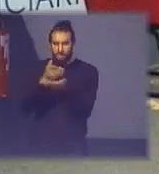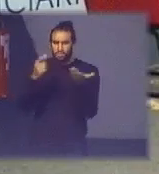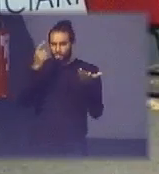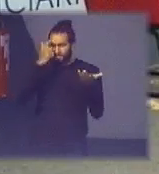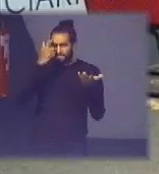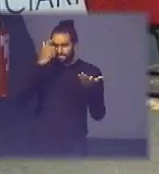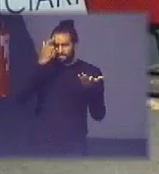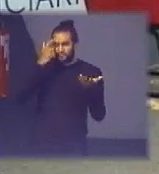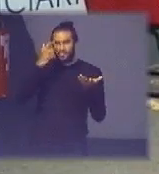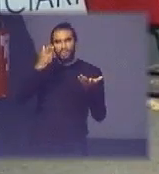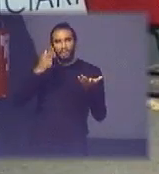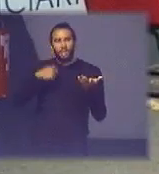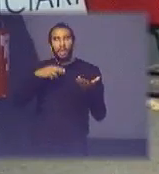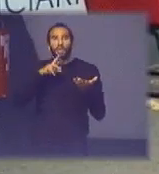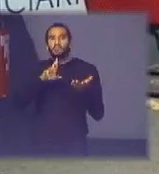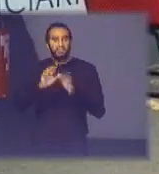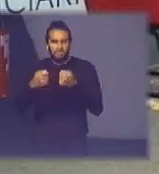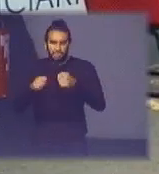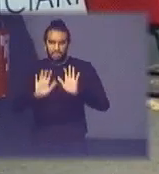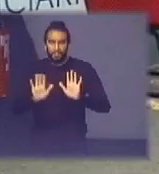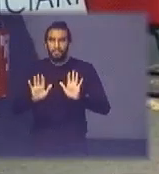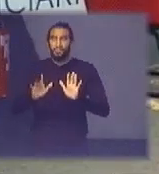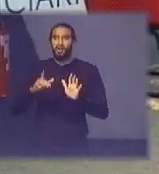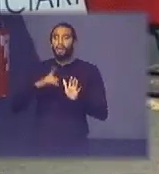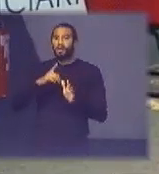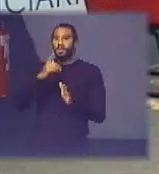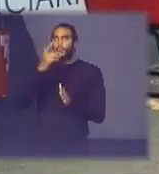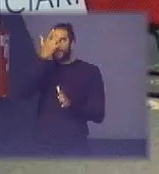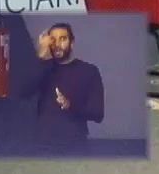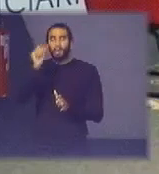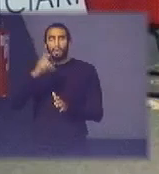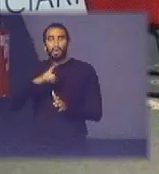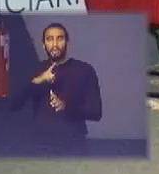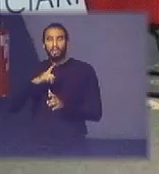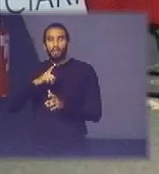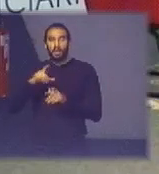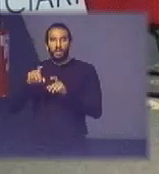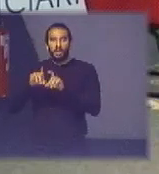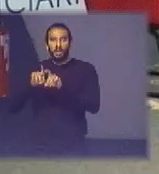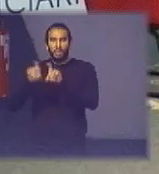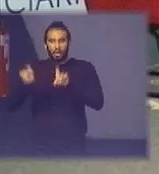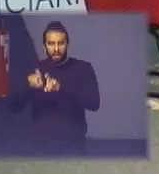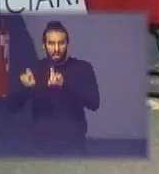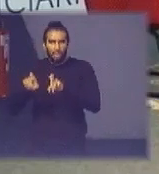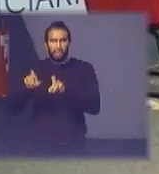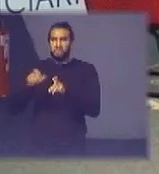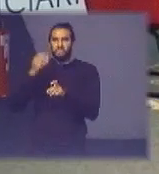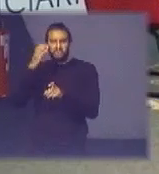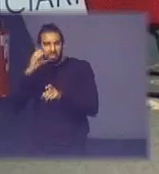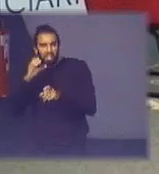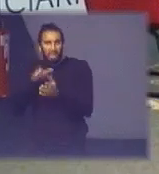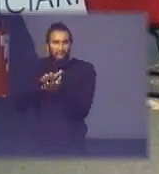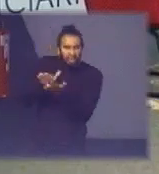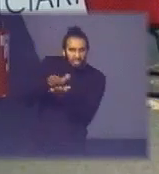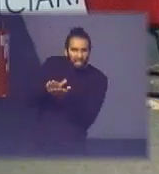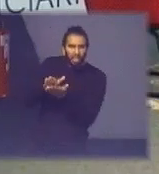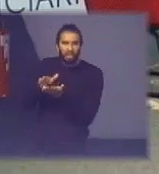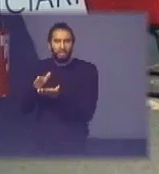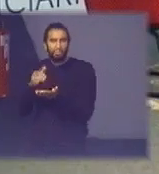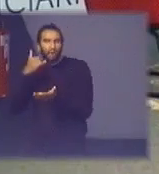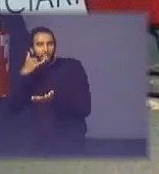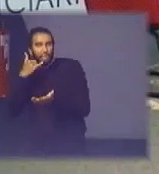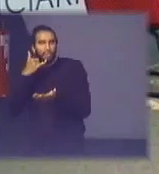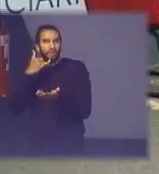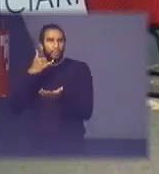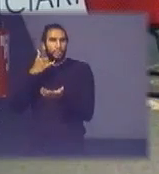precisa responder aqui quem tem hoje um equipamento eletroeletrônico em casa um celular uma impressora uma calculadora um telefone que